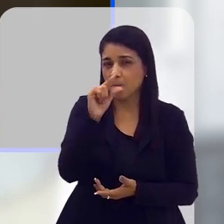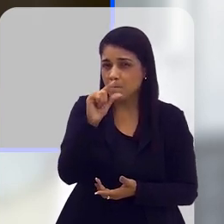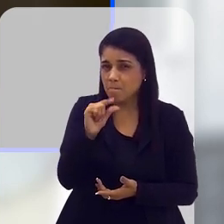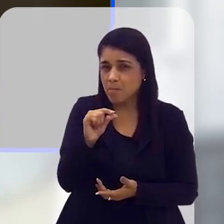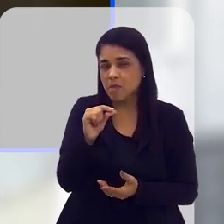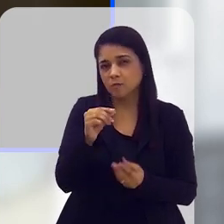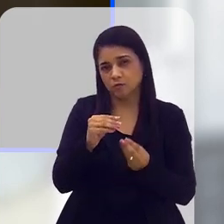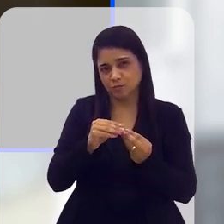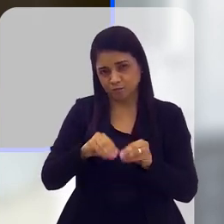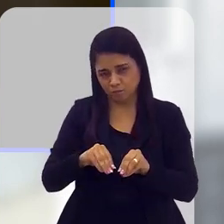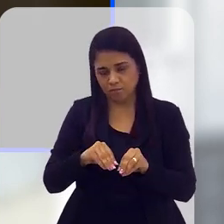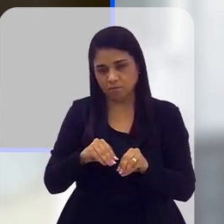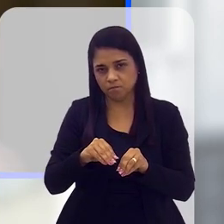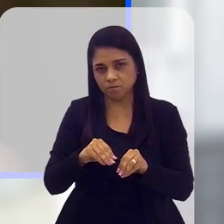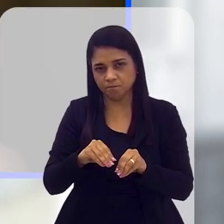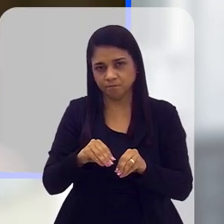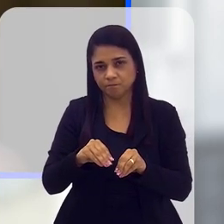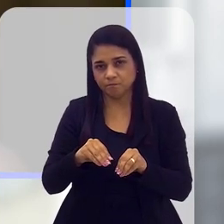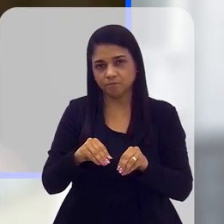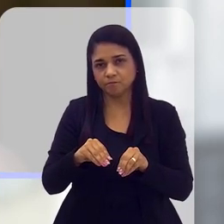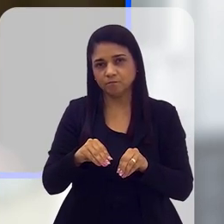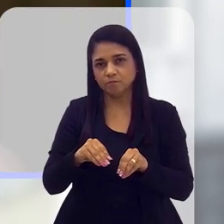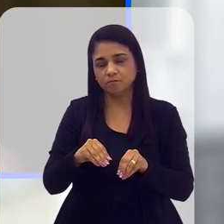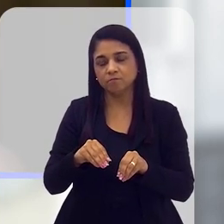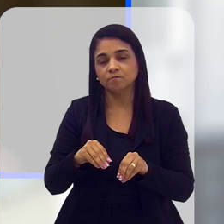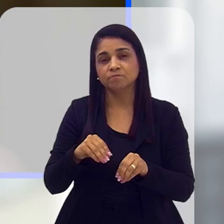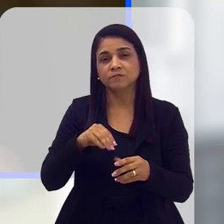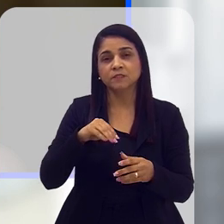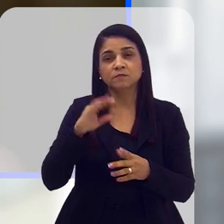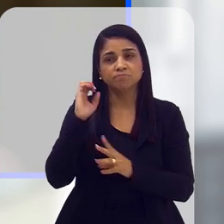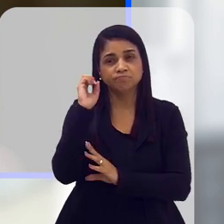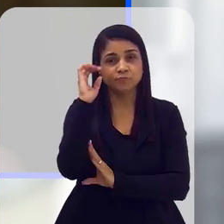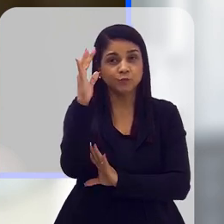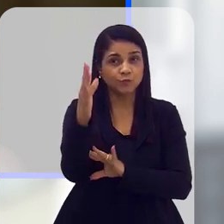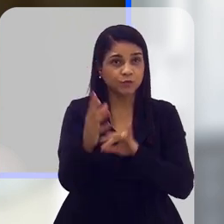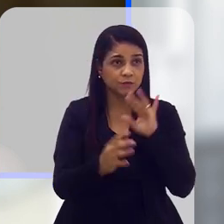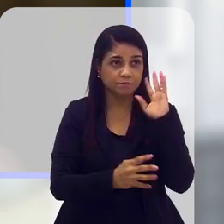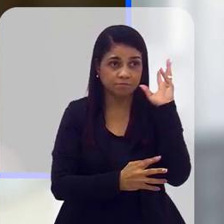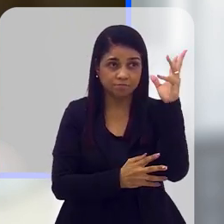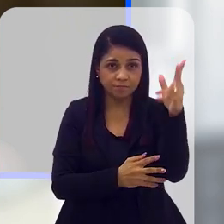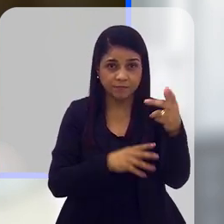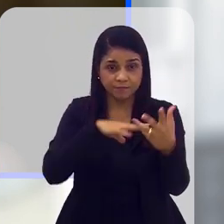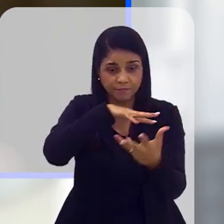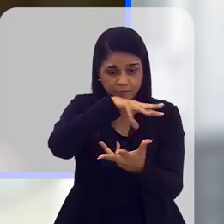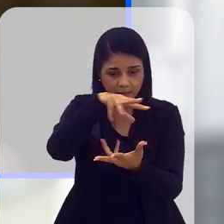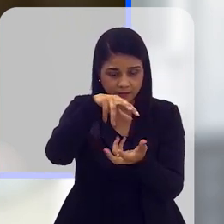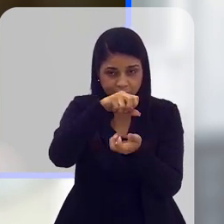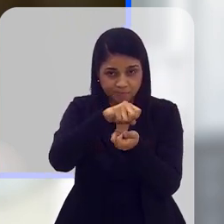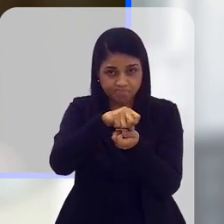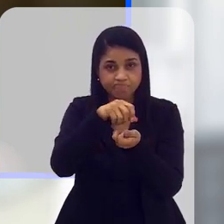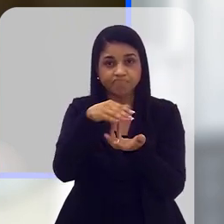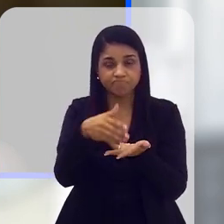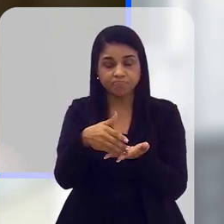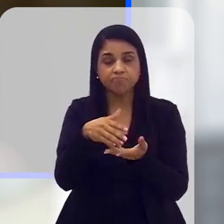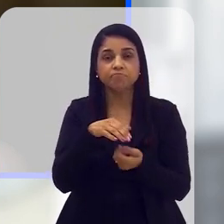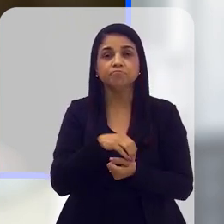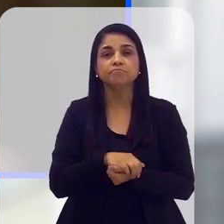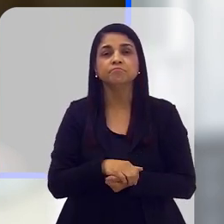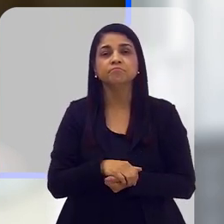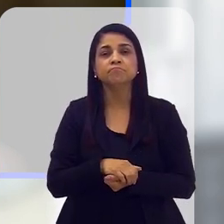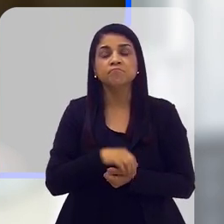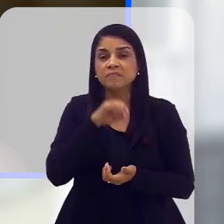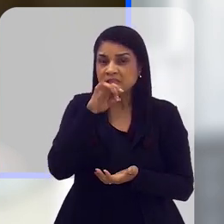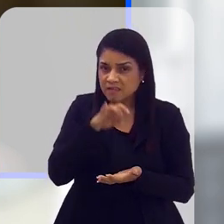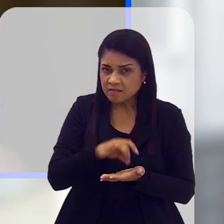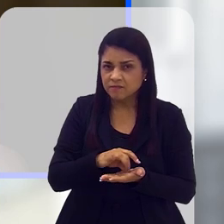mais amenizado no âmbito ambiental. Mas, realmente,